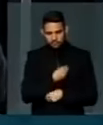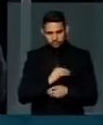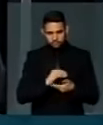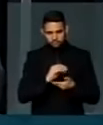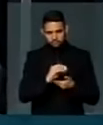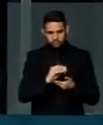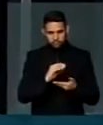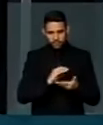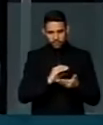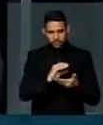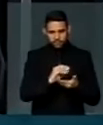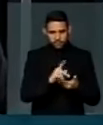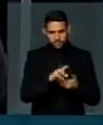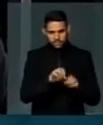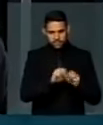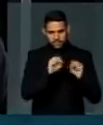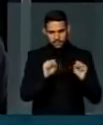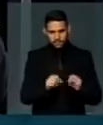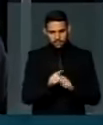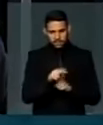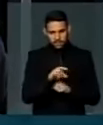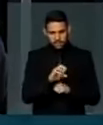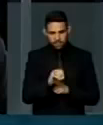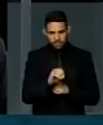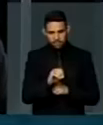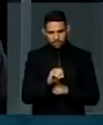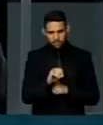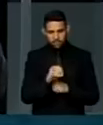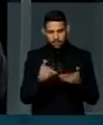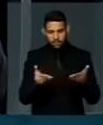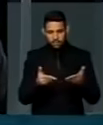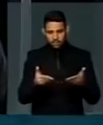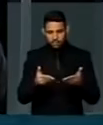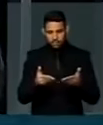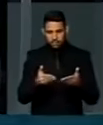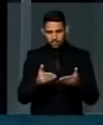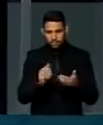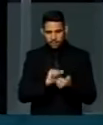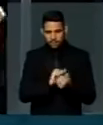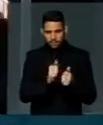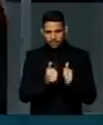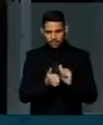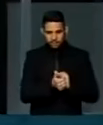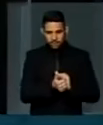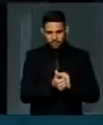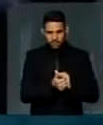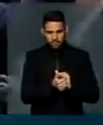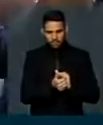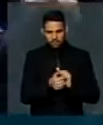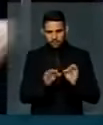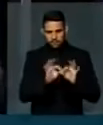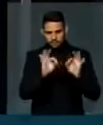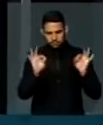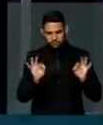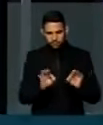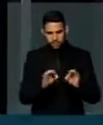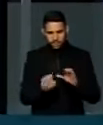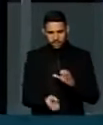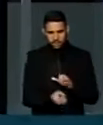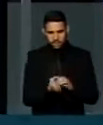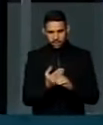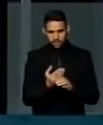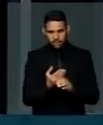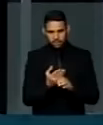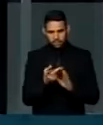para investimento no sistema penitenciário. Agora, adaptar a arquitetura, criar